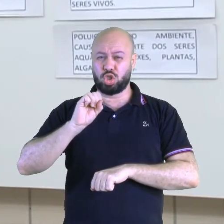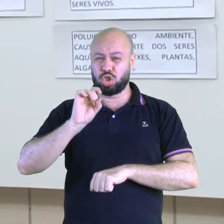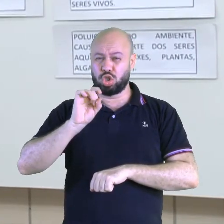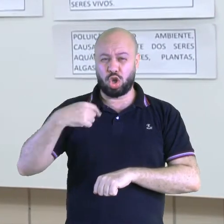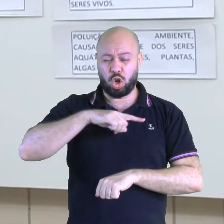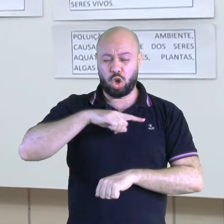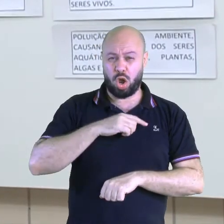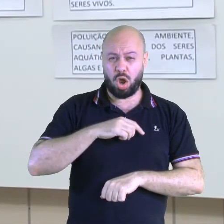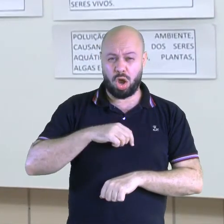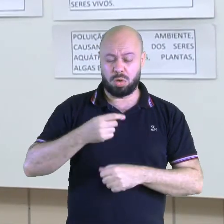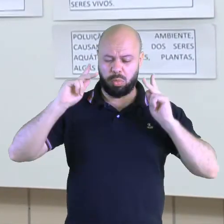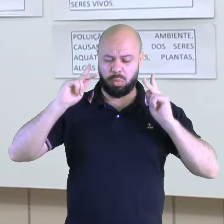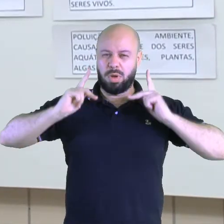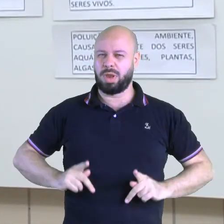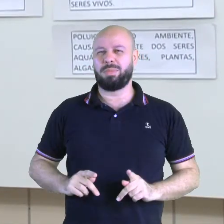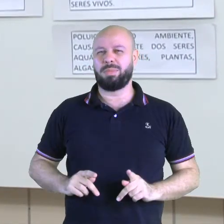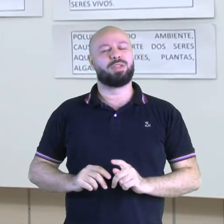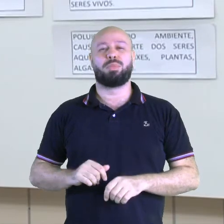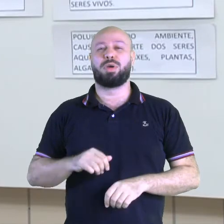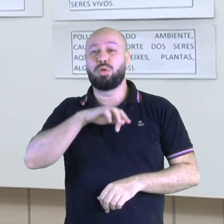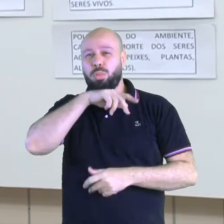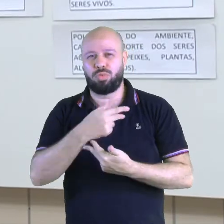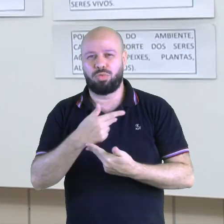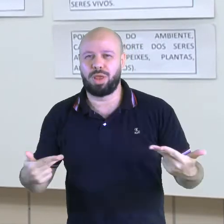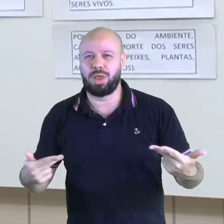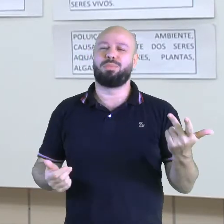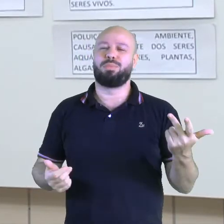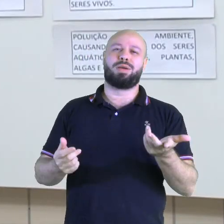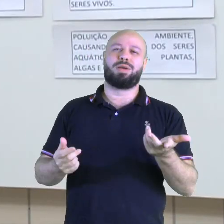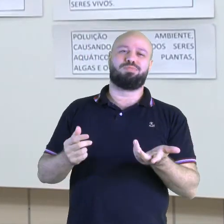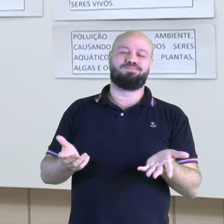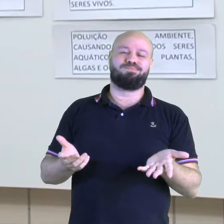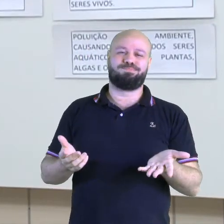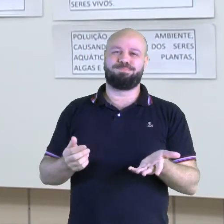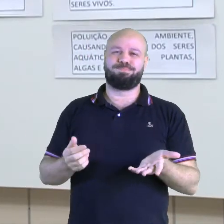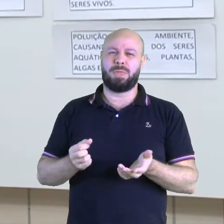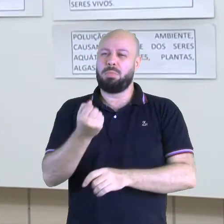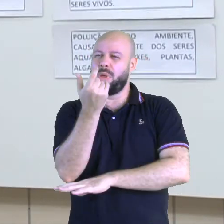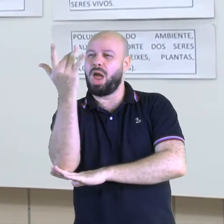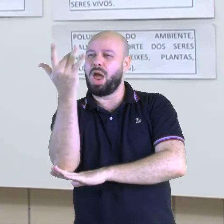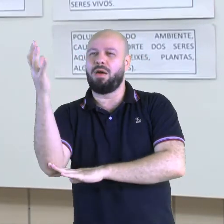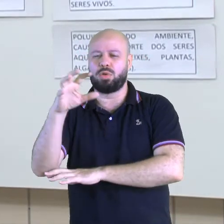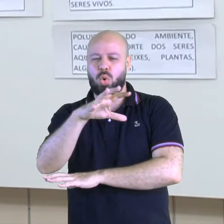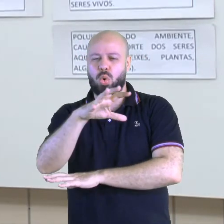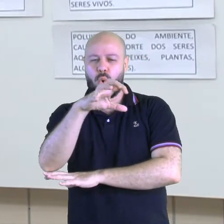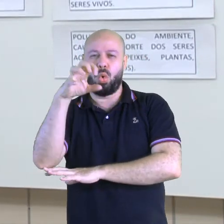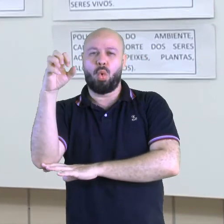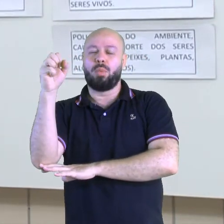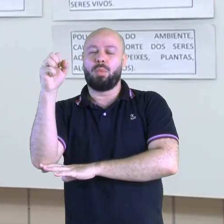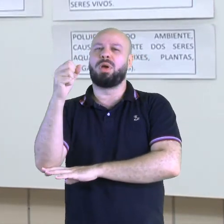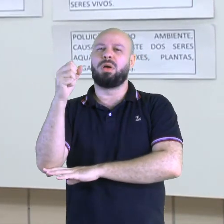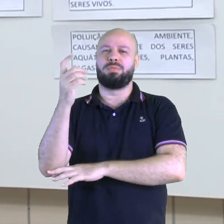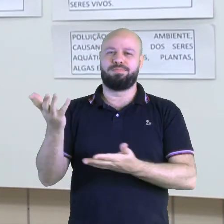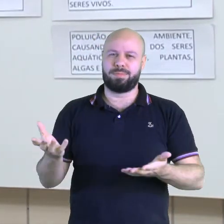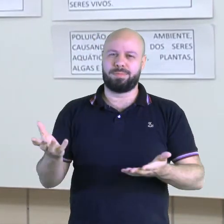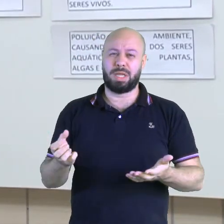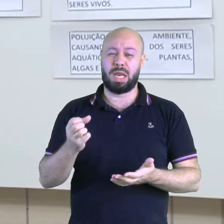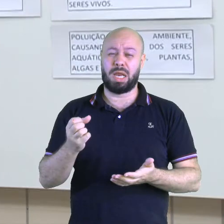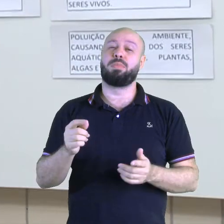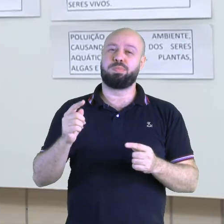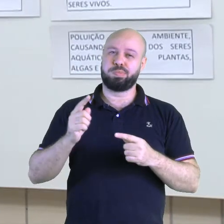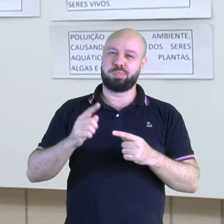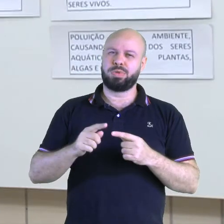respirar, as árvores, os animais. Então, assim, você termina prejudicando todo o ambiente quando você